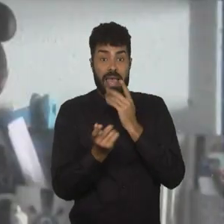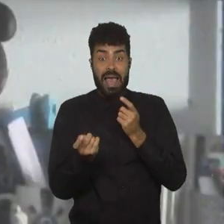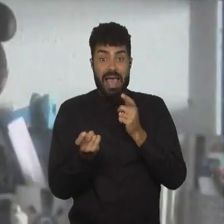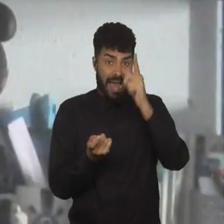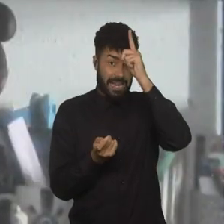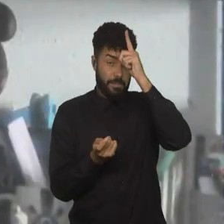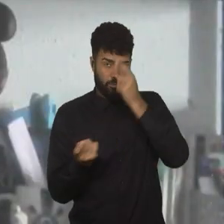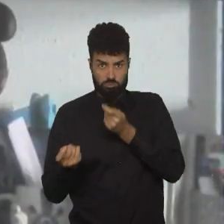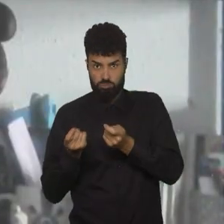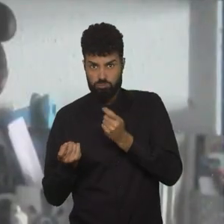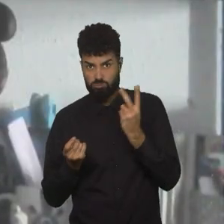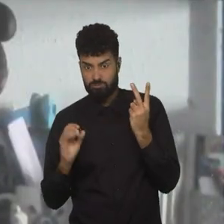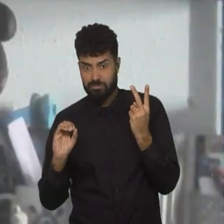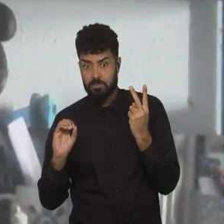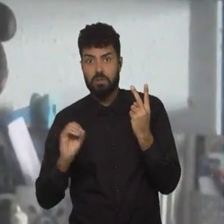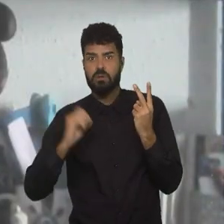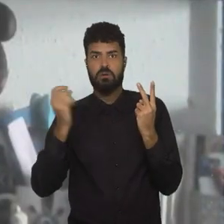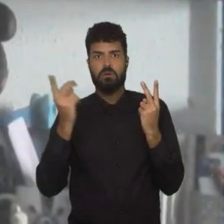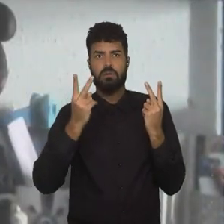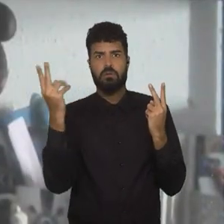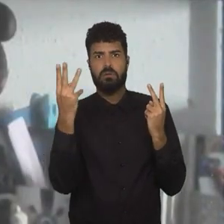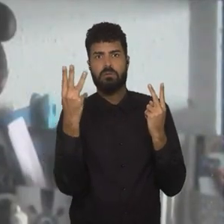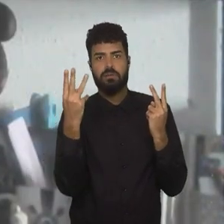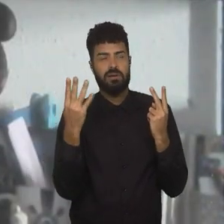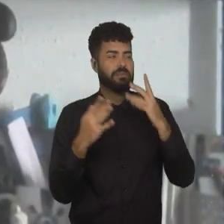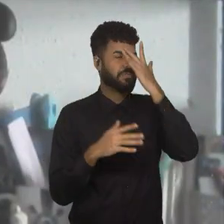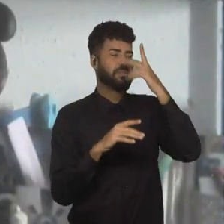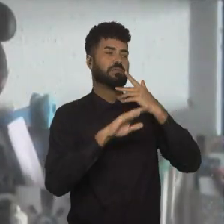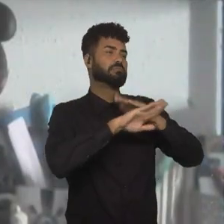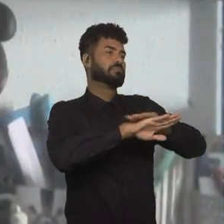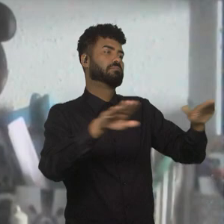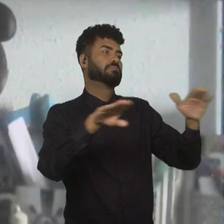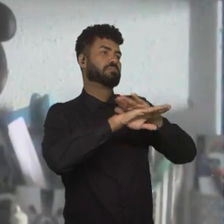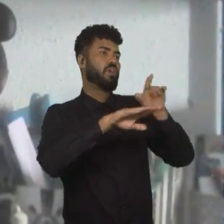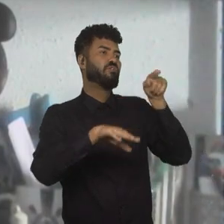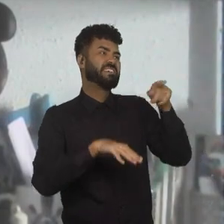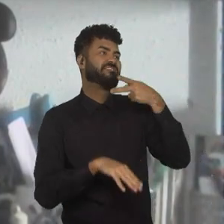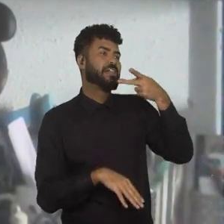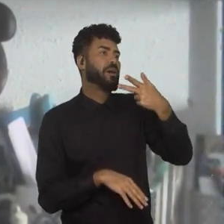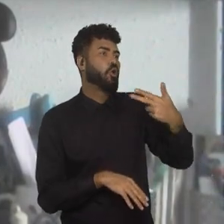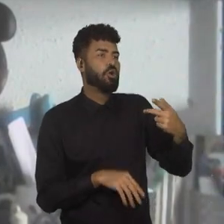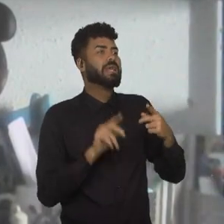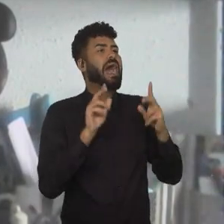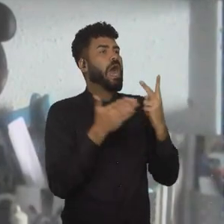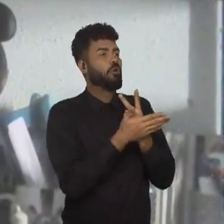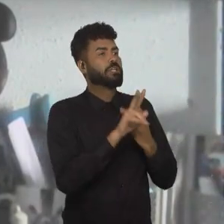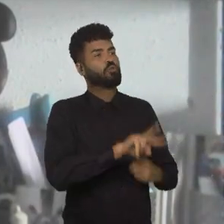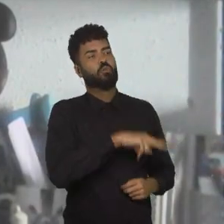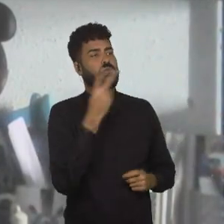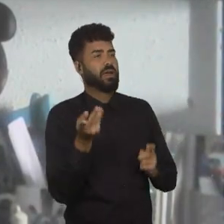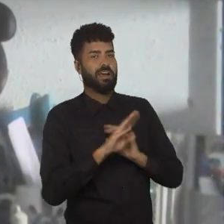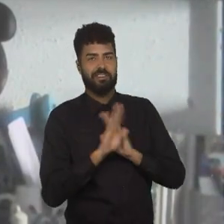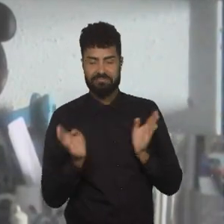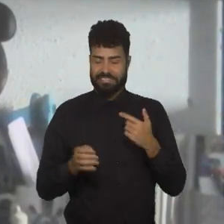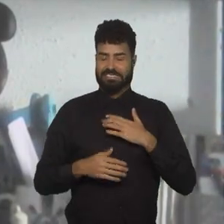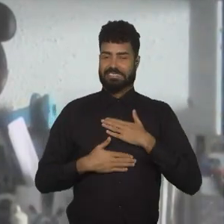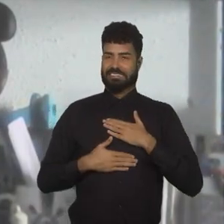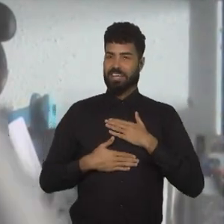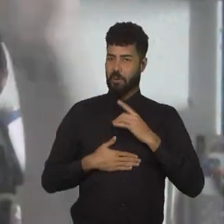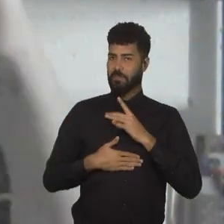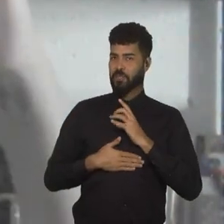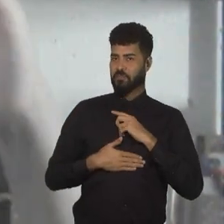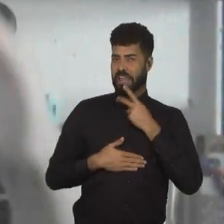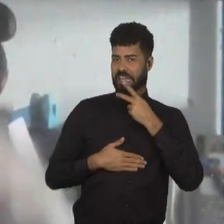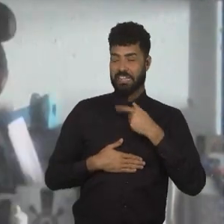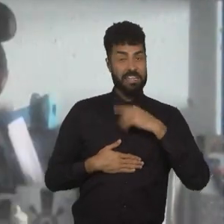Alemanha foi lá, a Barcelona, ela foi lá e fez três, aí galera, Tati, chega, então, eu tenho um pouco de medo, um pouquinho de medo, então,